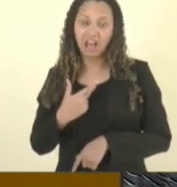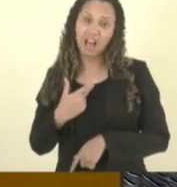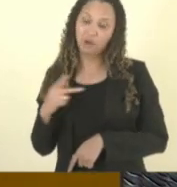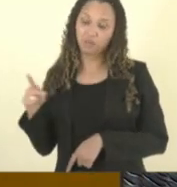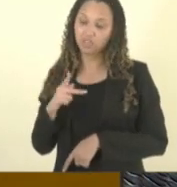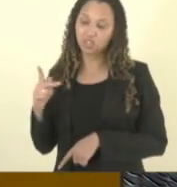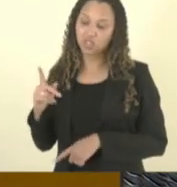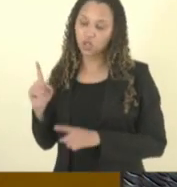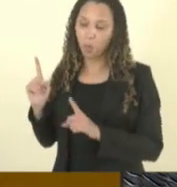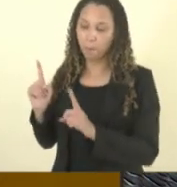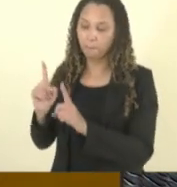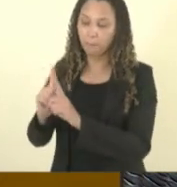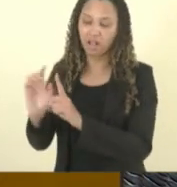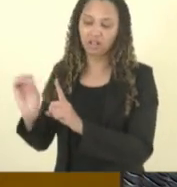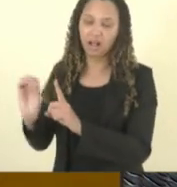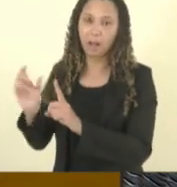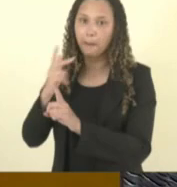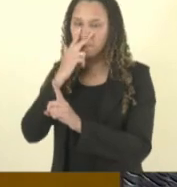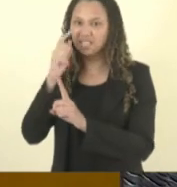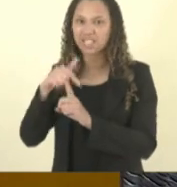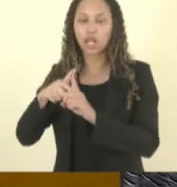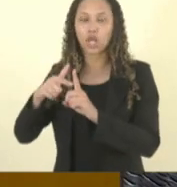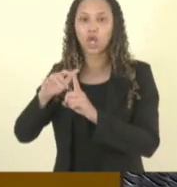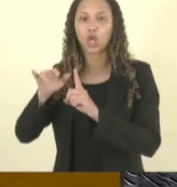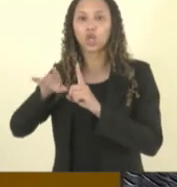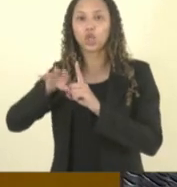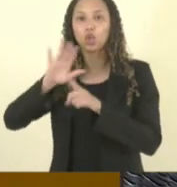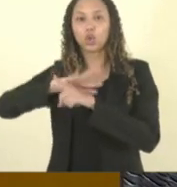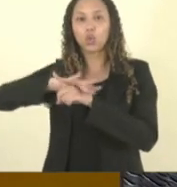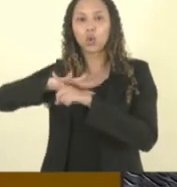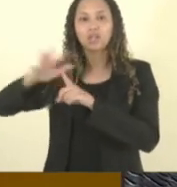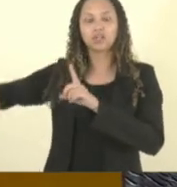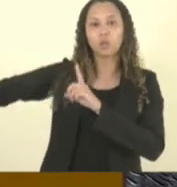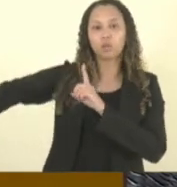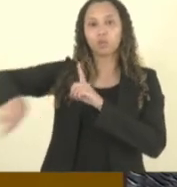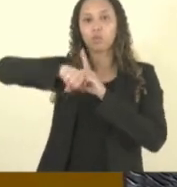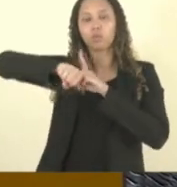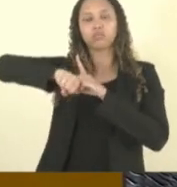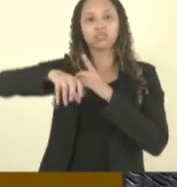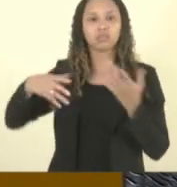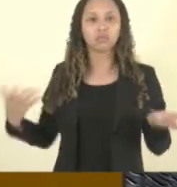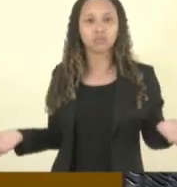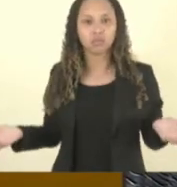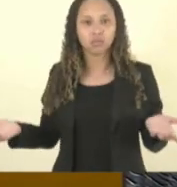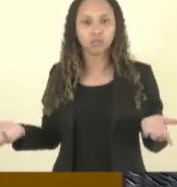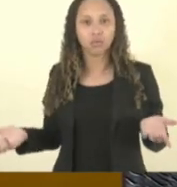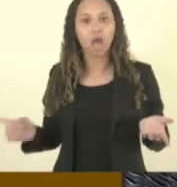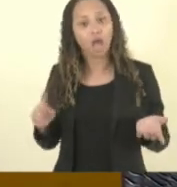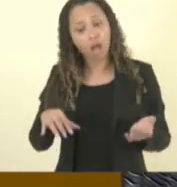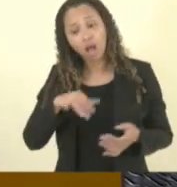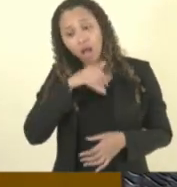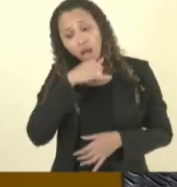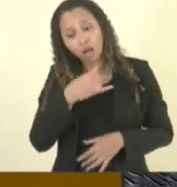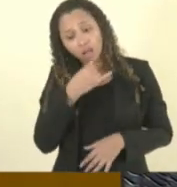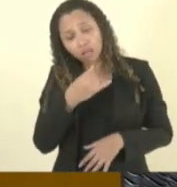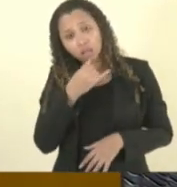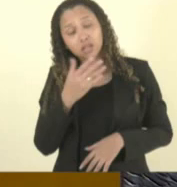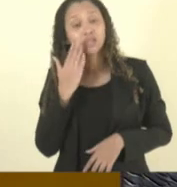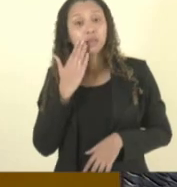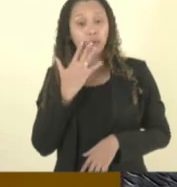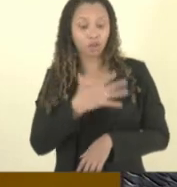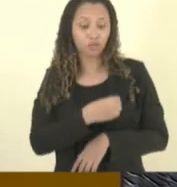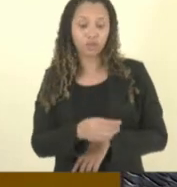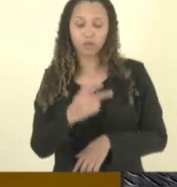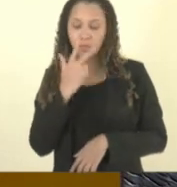parecendo que ele tem uma doença infectocontagiosa então assim é muito triste enquanto mãe saber que seu filho está